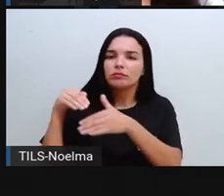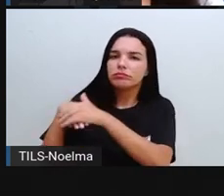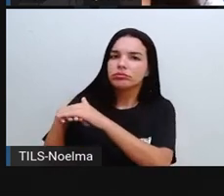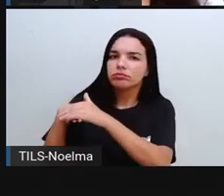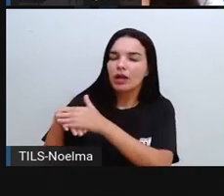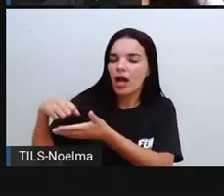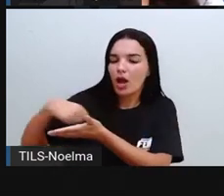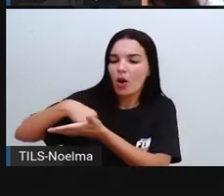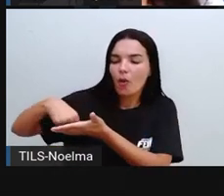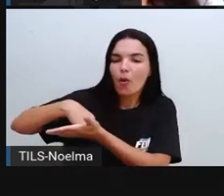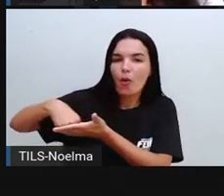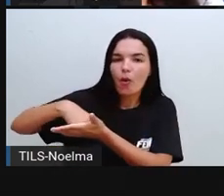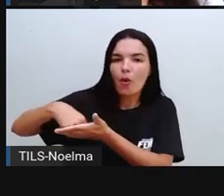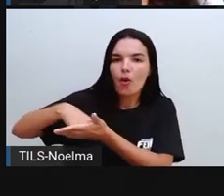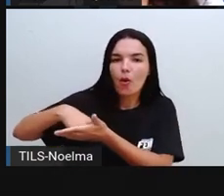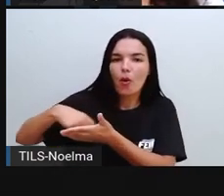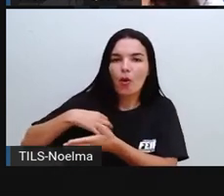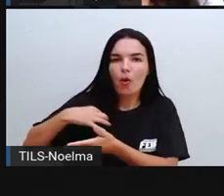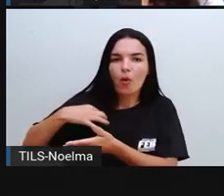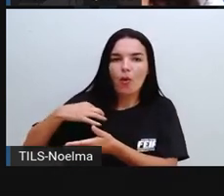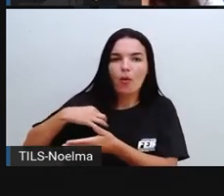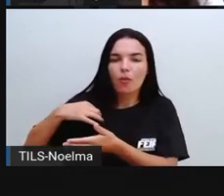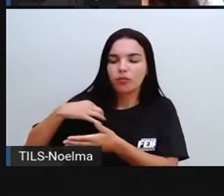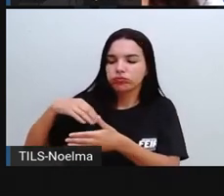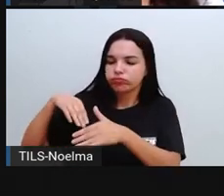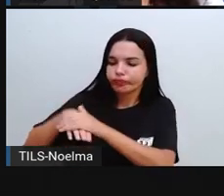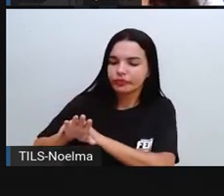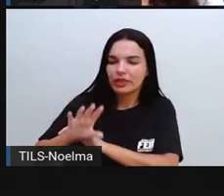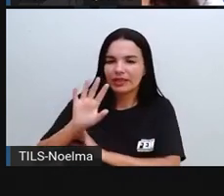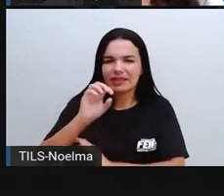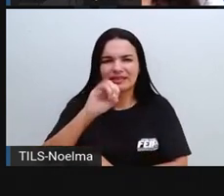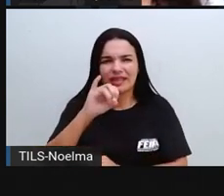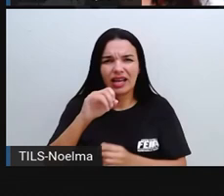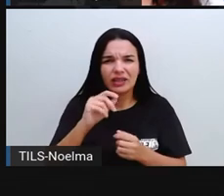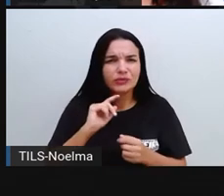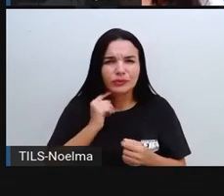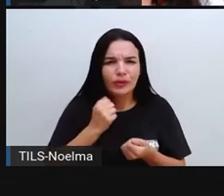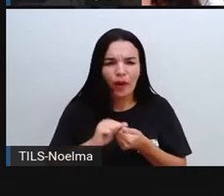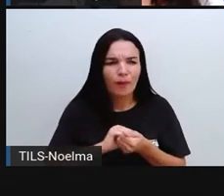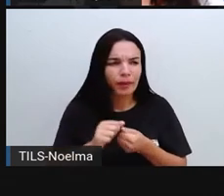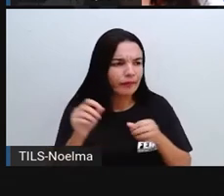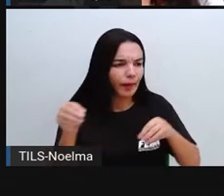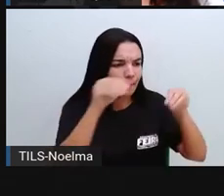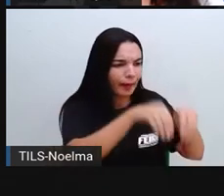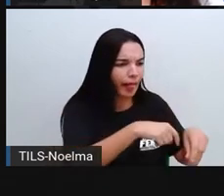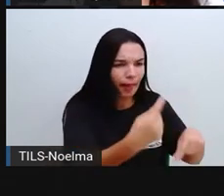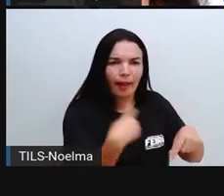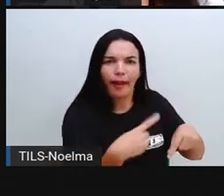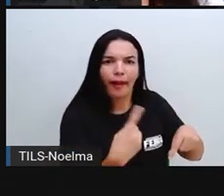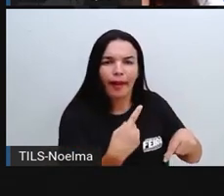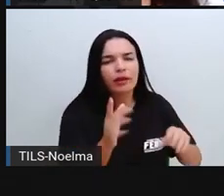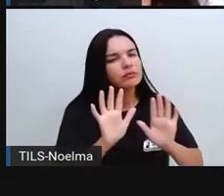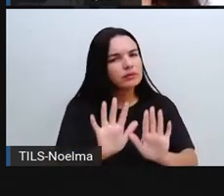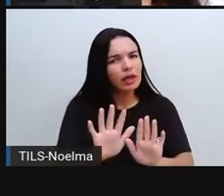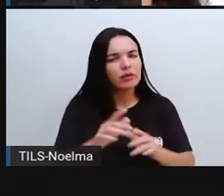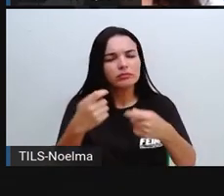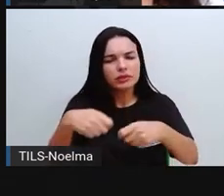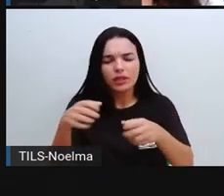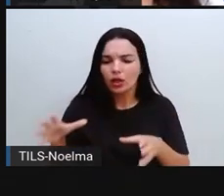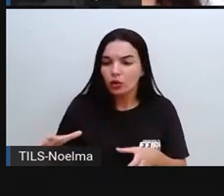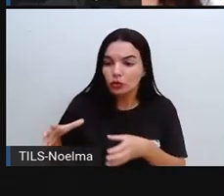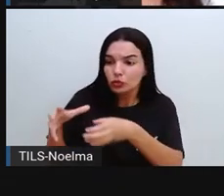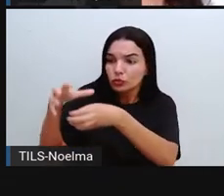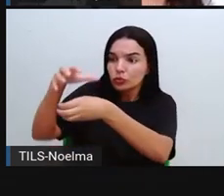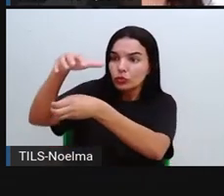Acumule roupas para lavar e passar. Porque tem gente que sujou uma bermuda, já coloca ali numa máquina, num tanquinho, né? Ou